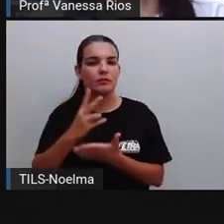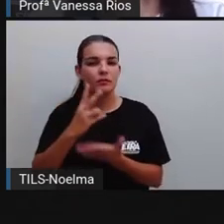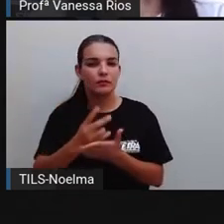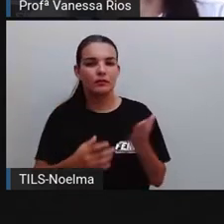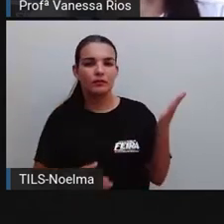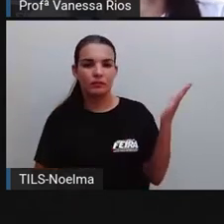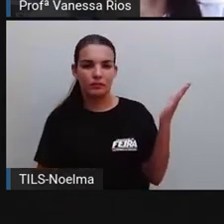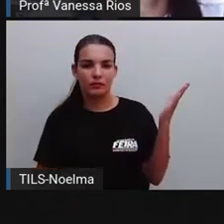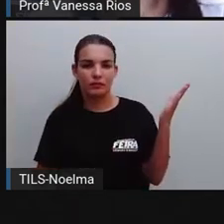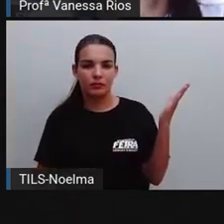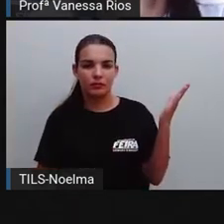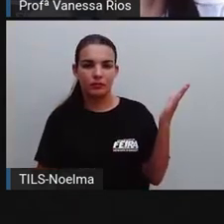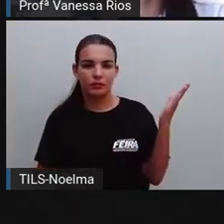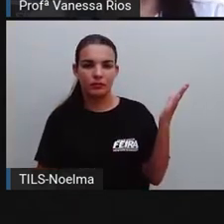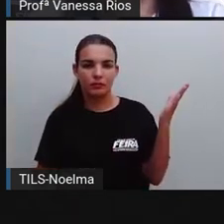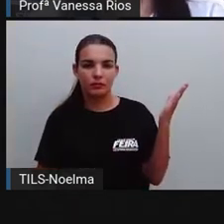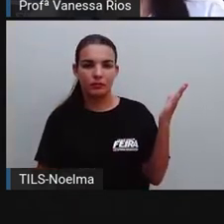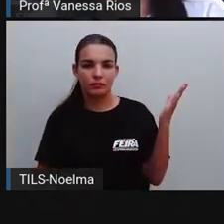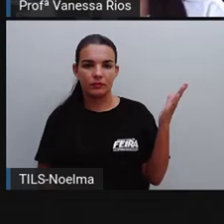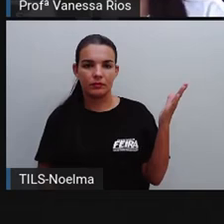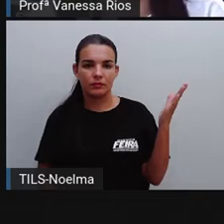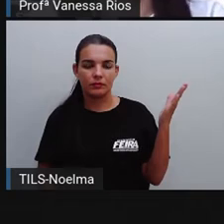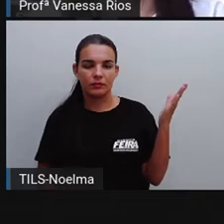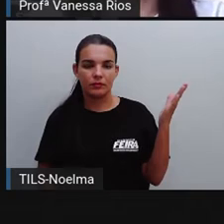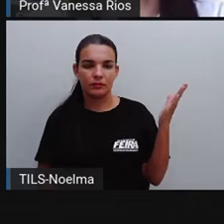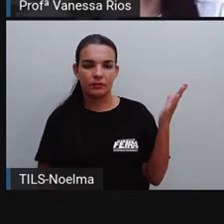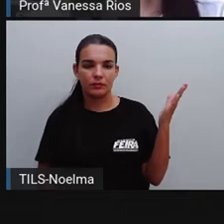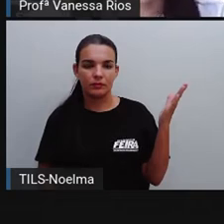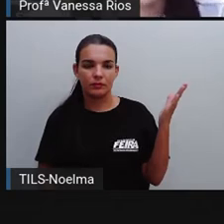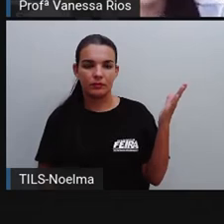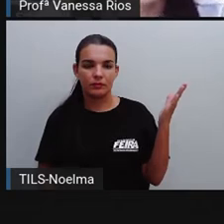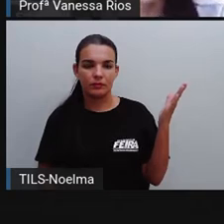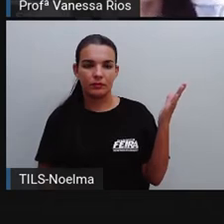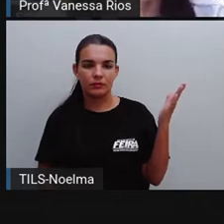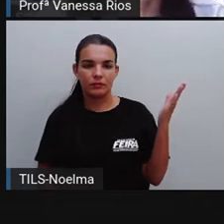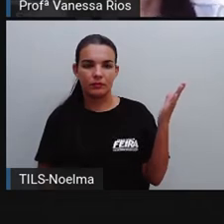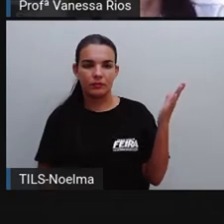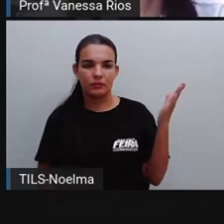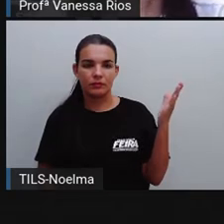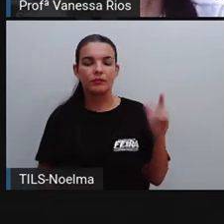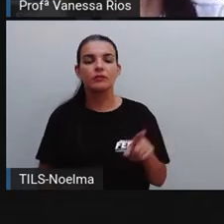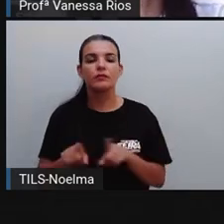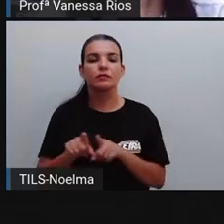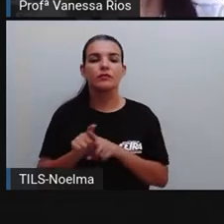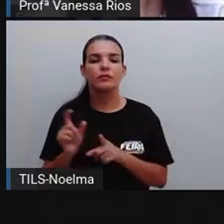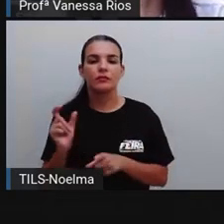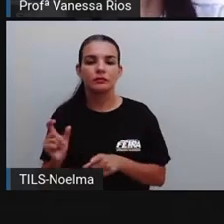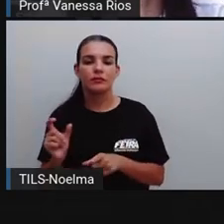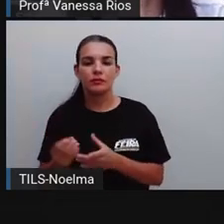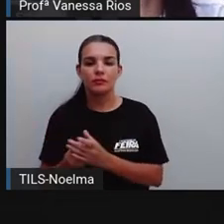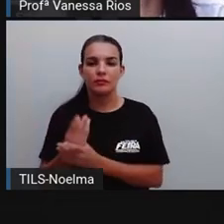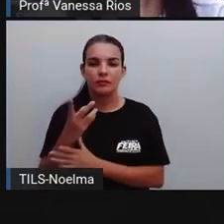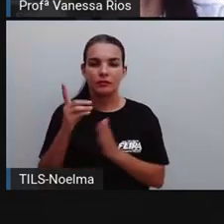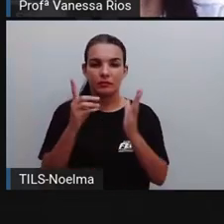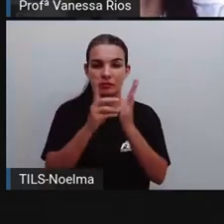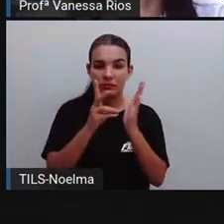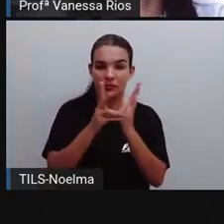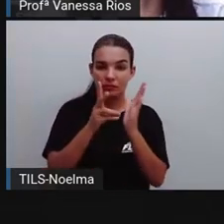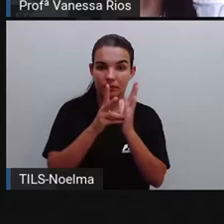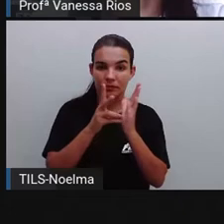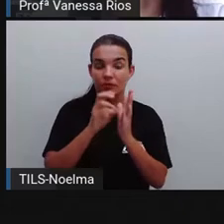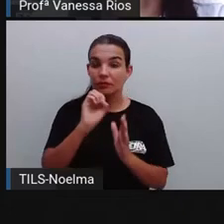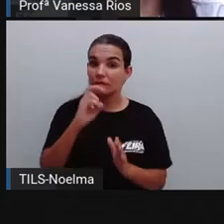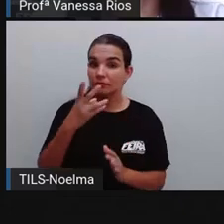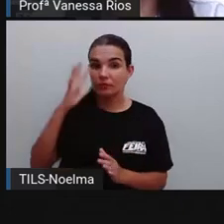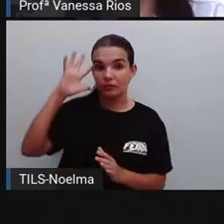exemplo a palavra mexer, mexido, mexicano. Palavras também com origem indígena